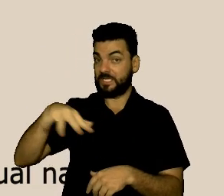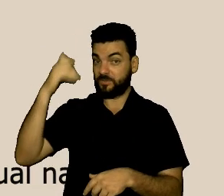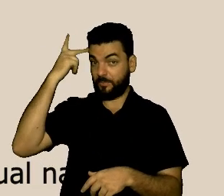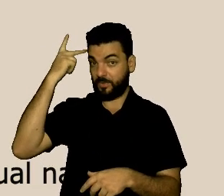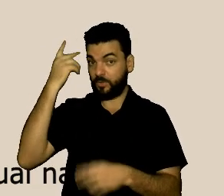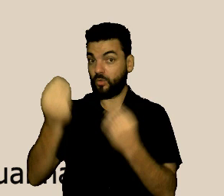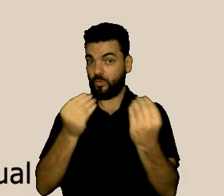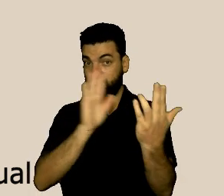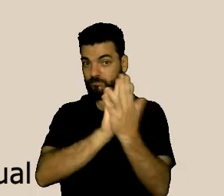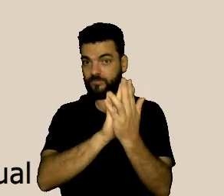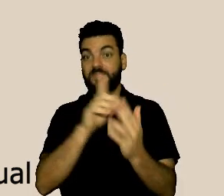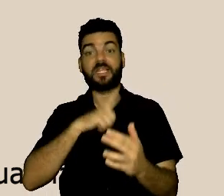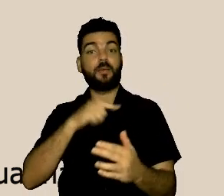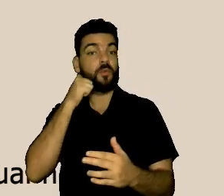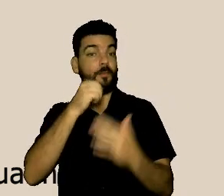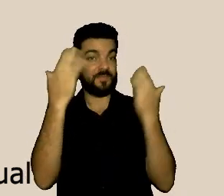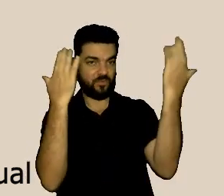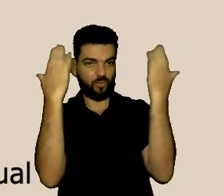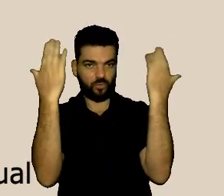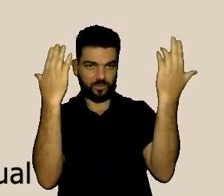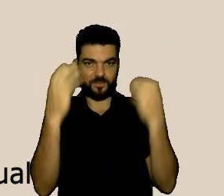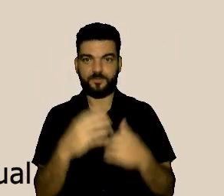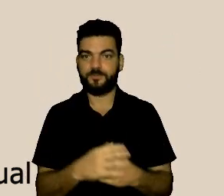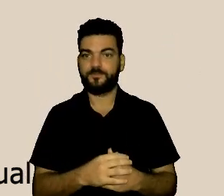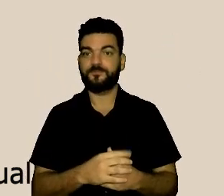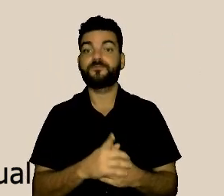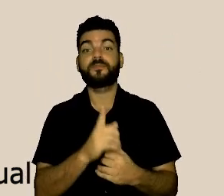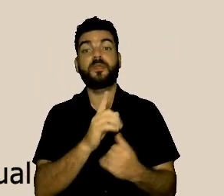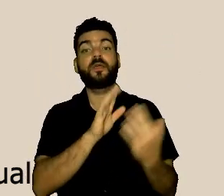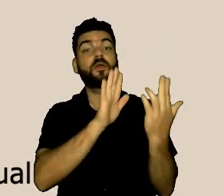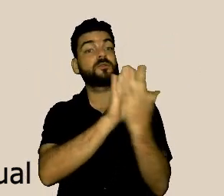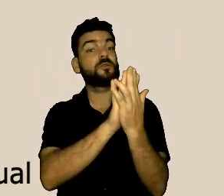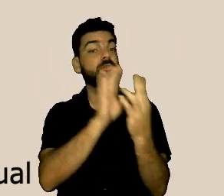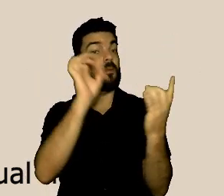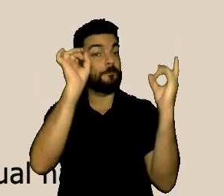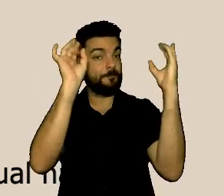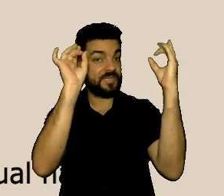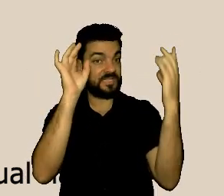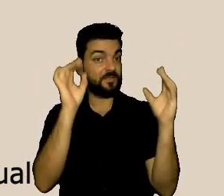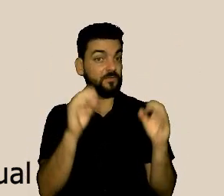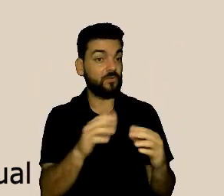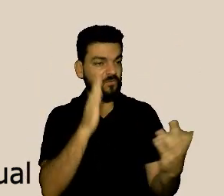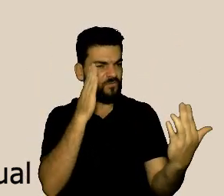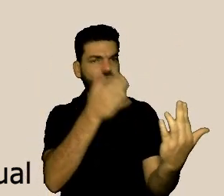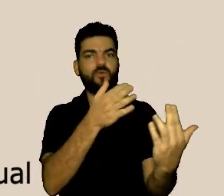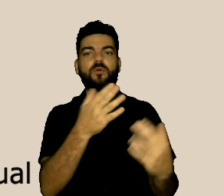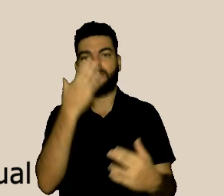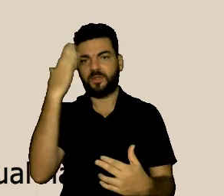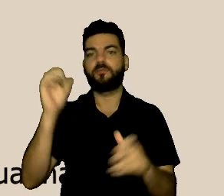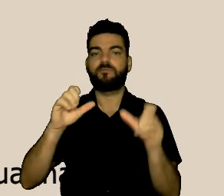especializado. Muito obrigada. Agora eu visualizo. E acredito que todos também.